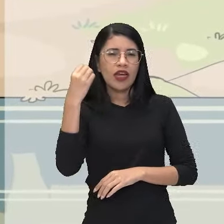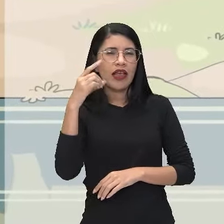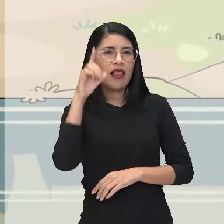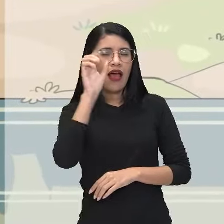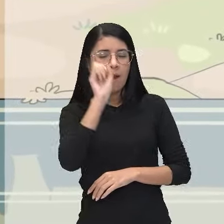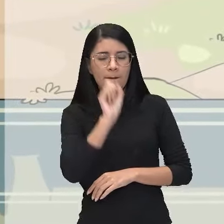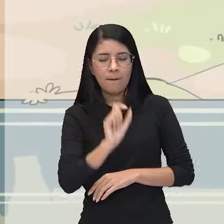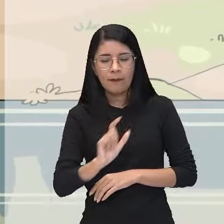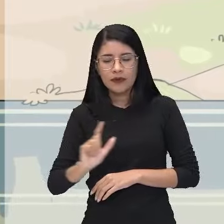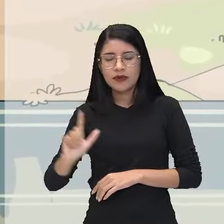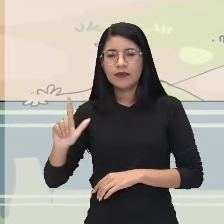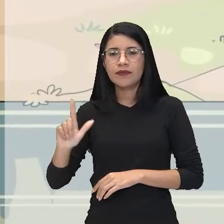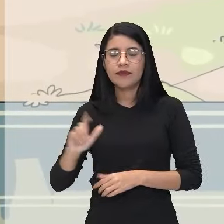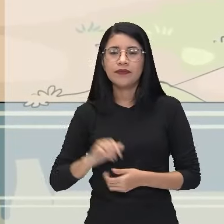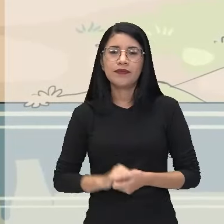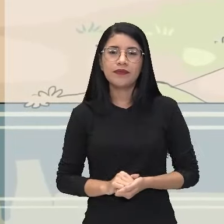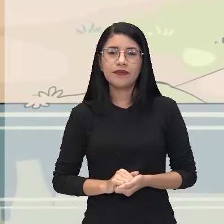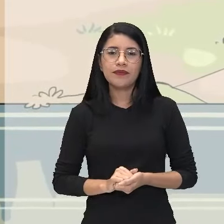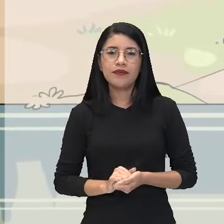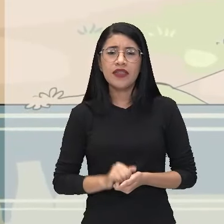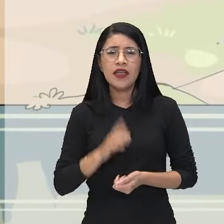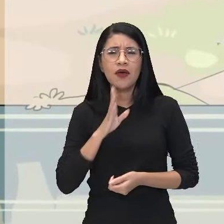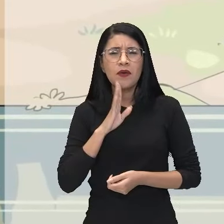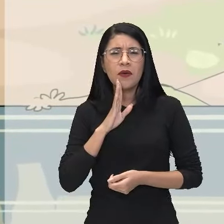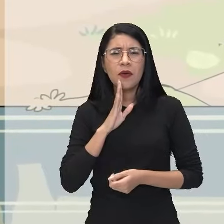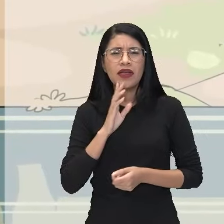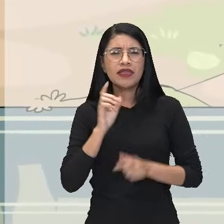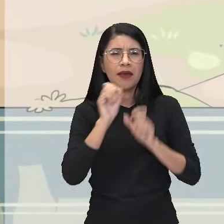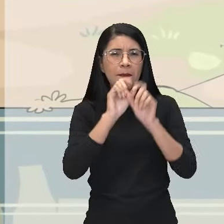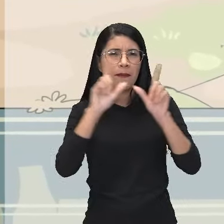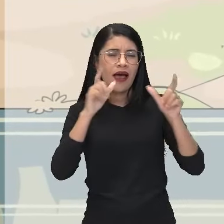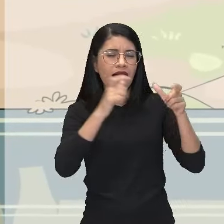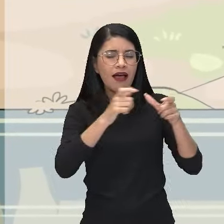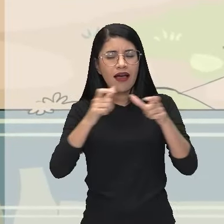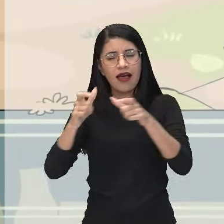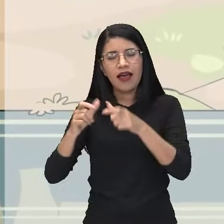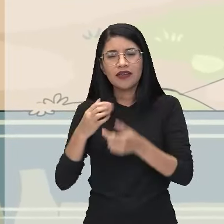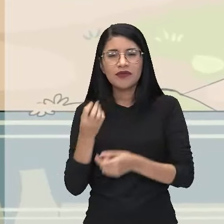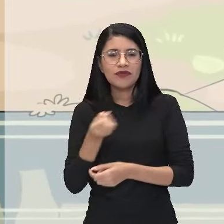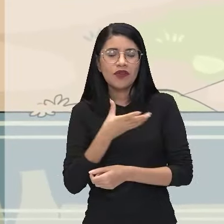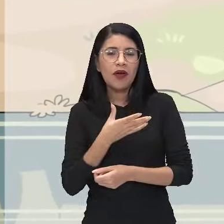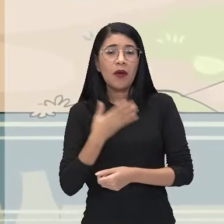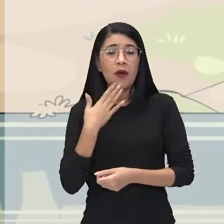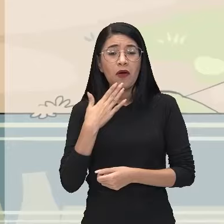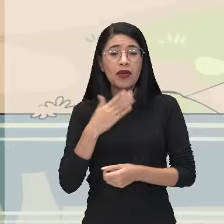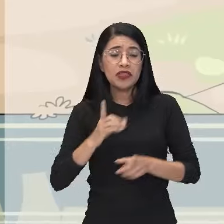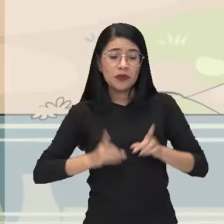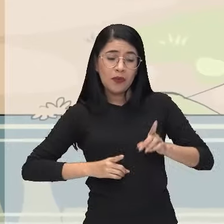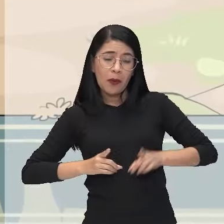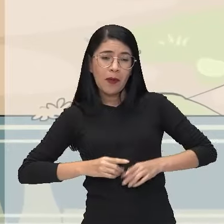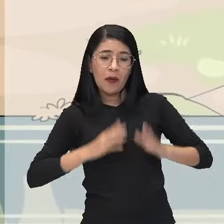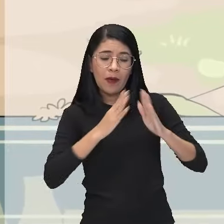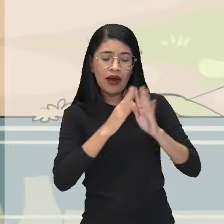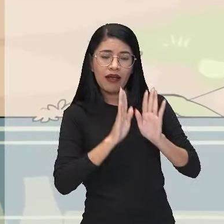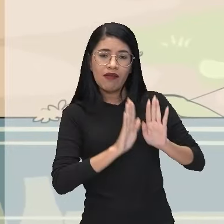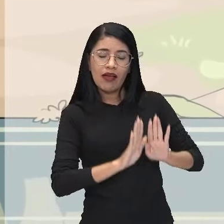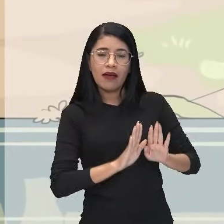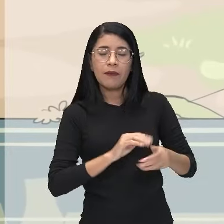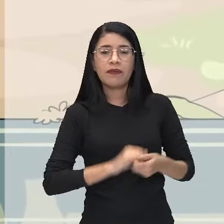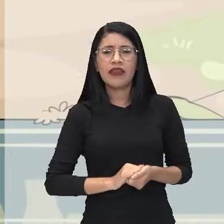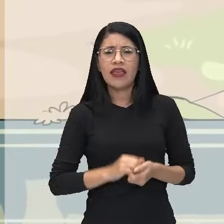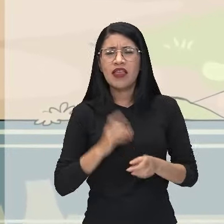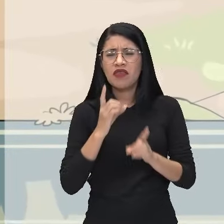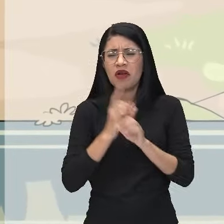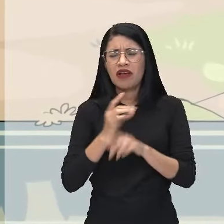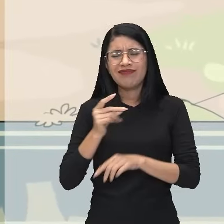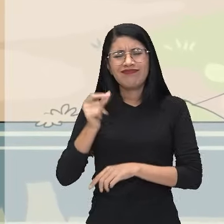pras bandas do Sudeste, conhecer nova paisagem. Pedi dormida na casa de um primo meu, que eu não vi